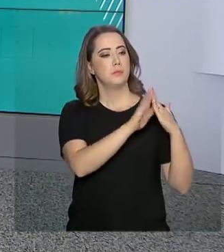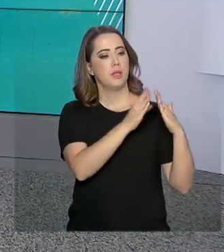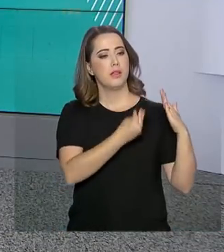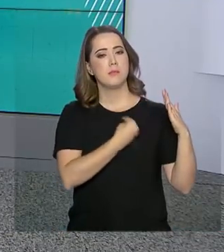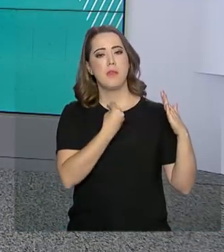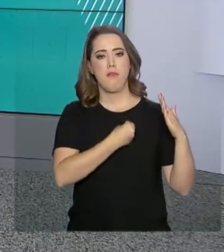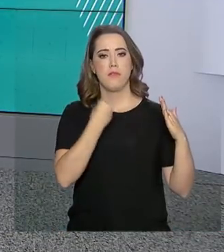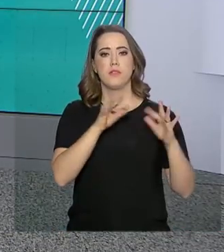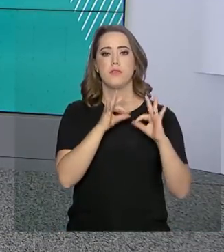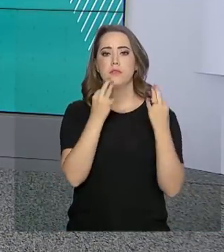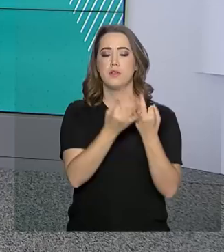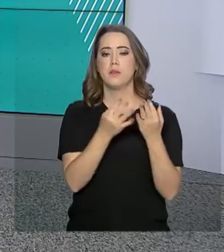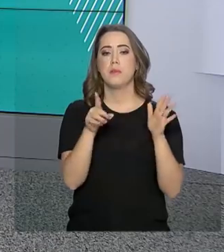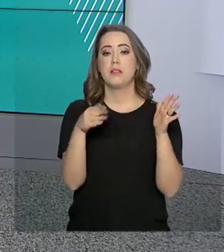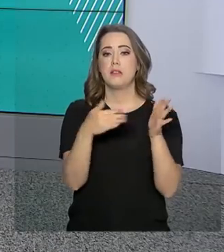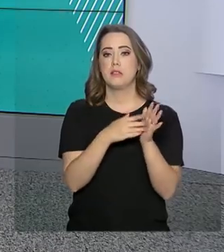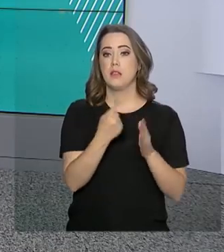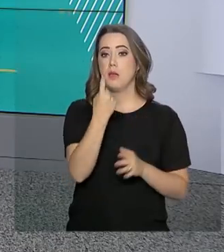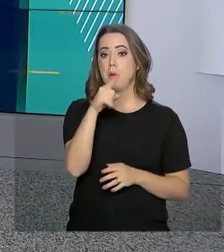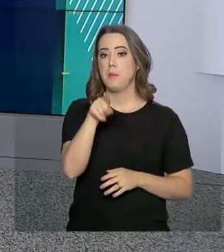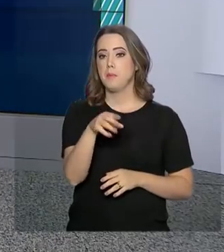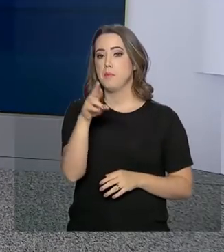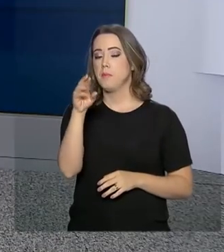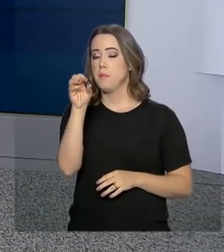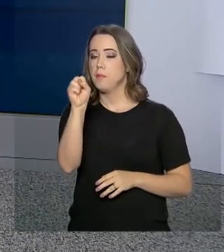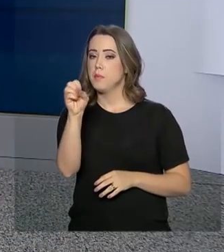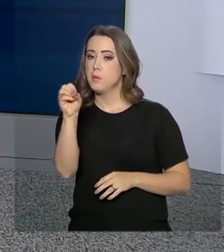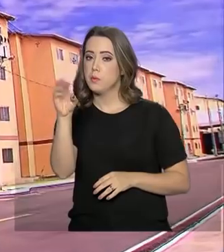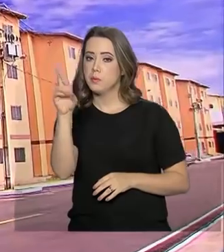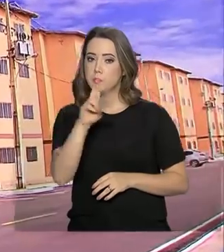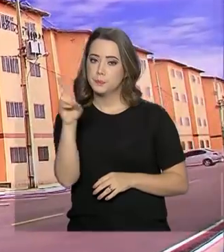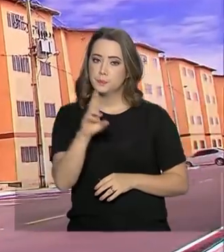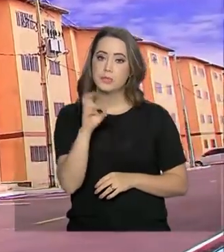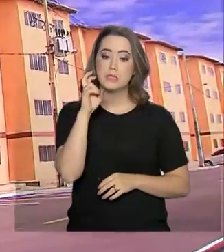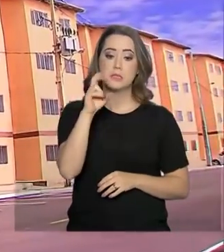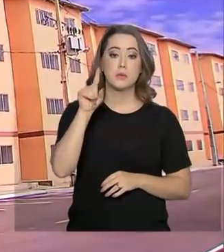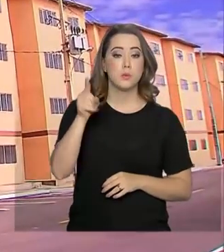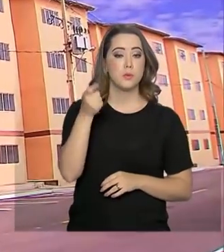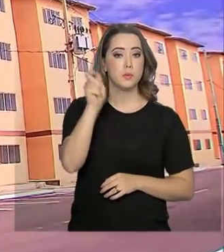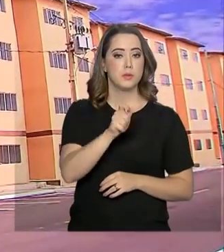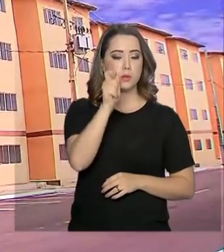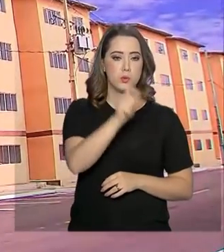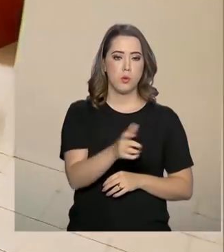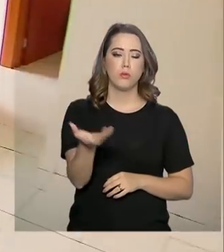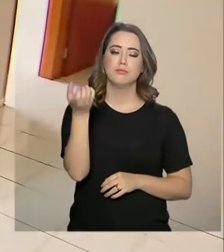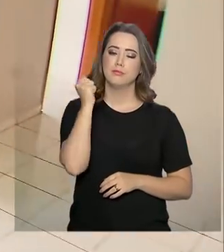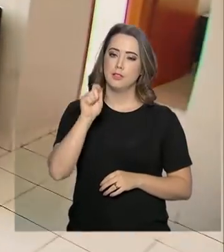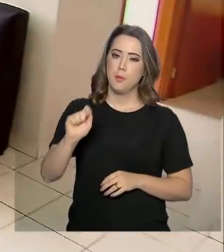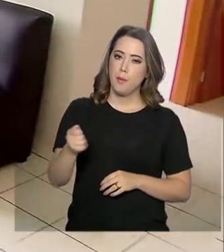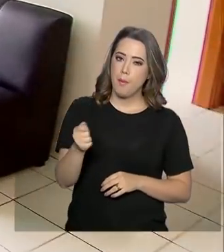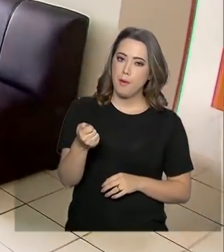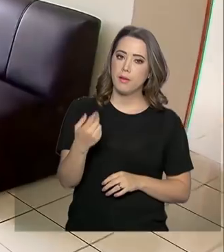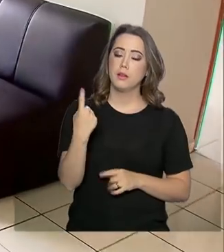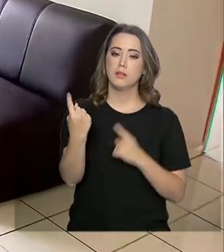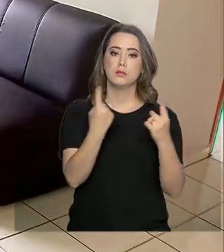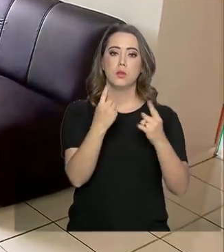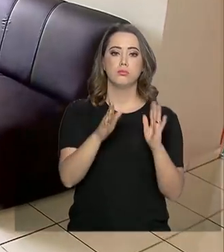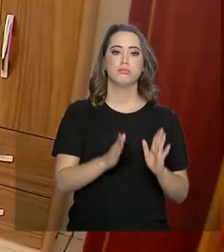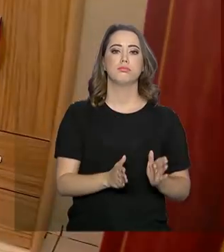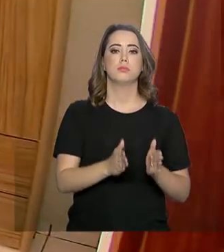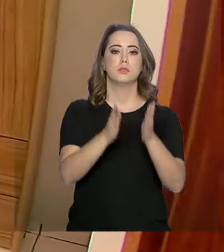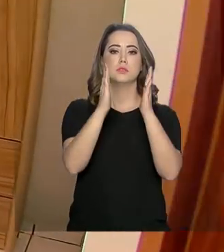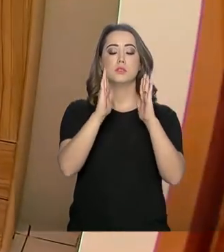famílias com renda de até 1.800 reais. 5 mil pessoas vão ser beneficiadas. Cada apartamento do